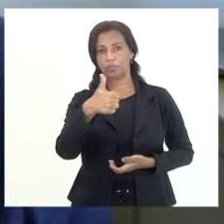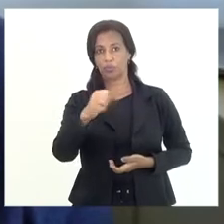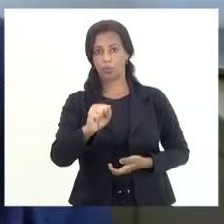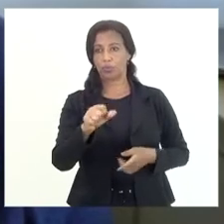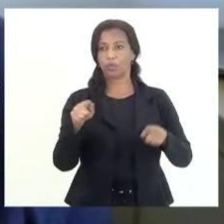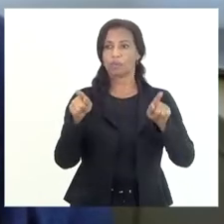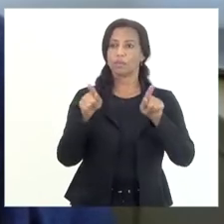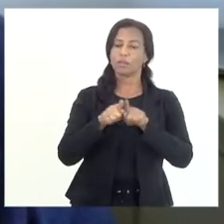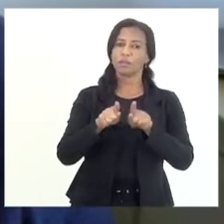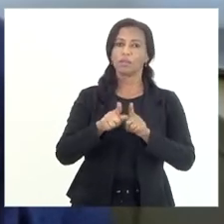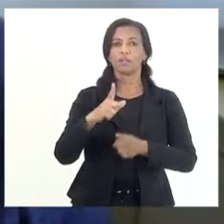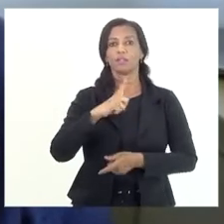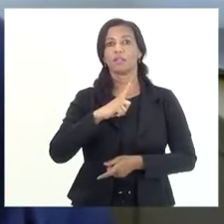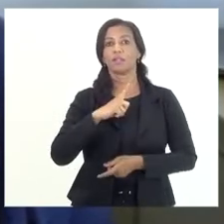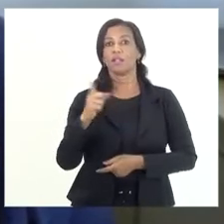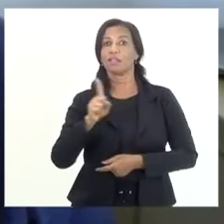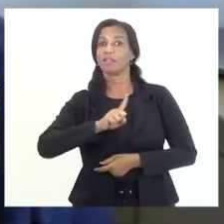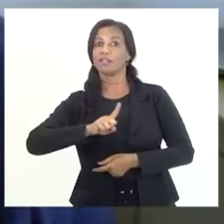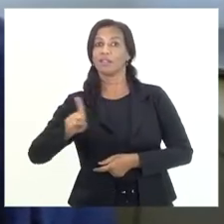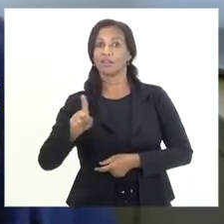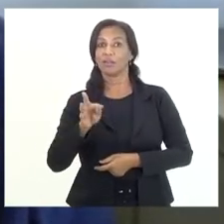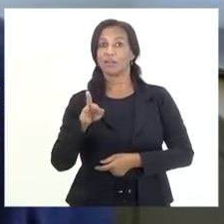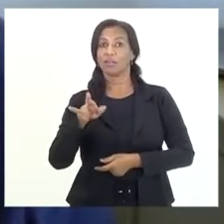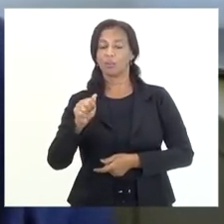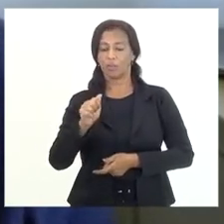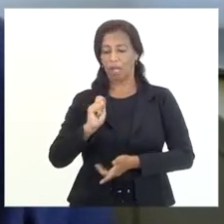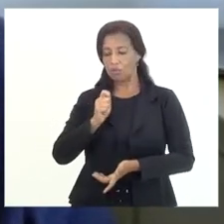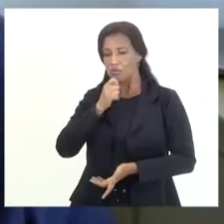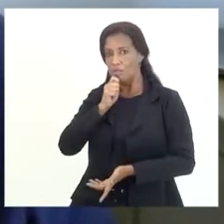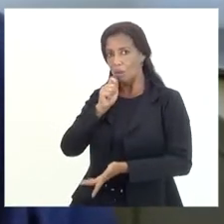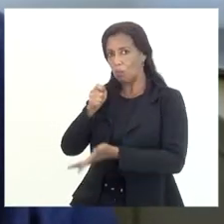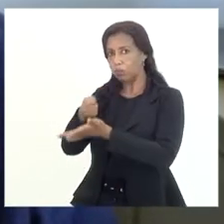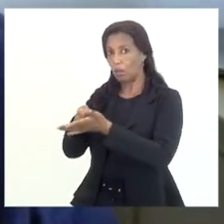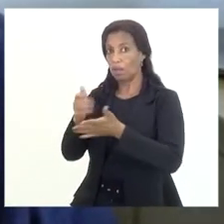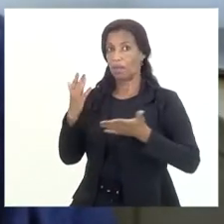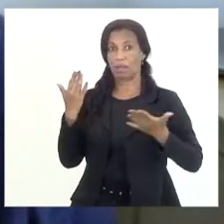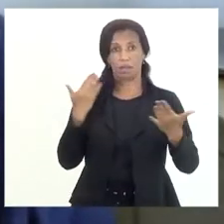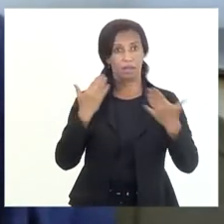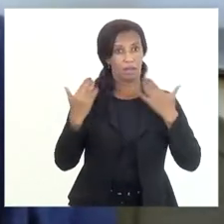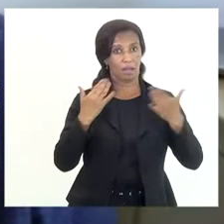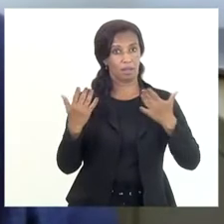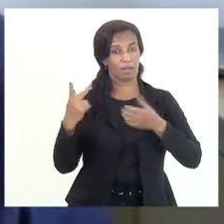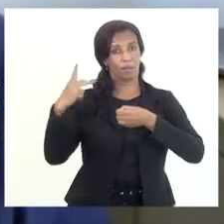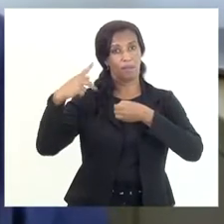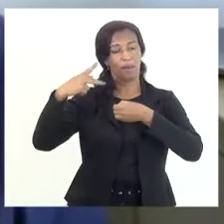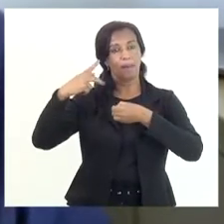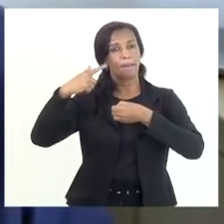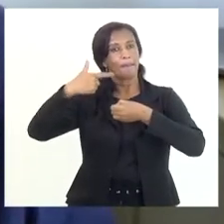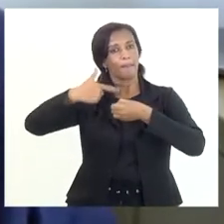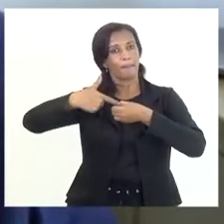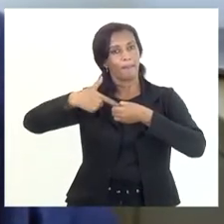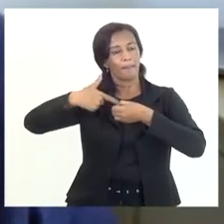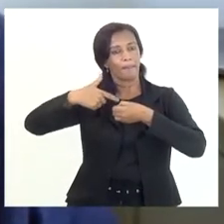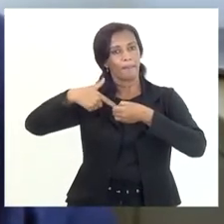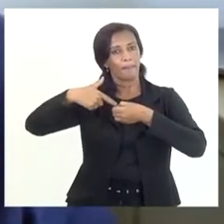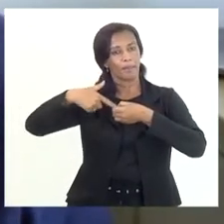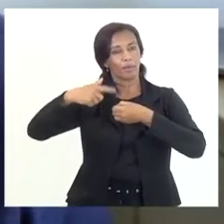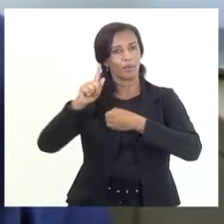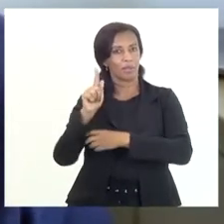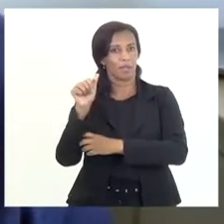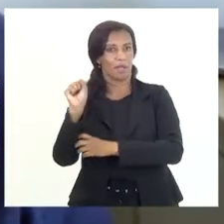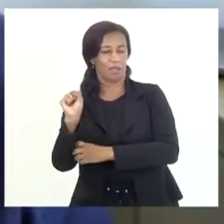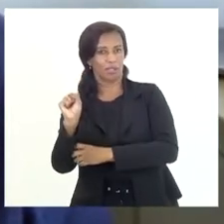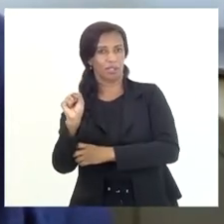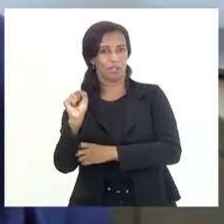também tivesse o não tributário, que eu estou dizendo aí, em relação a petróleo e gás, tivesse sido